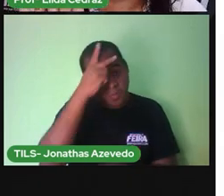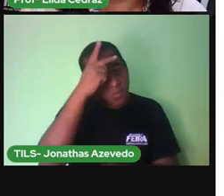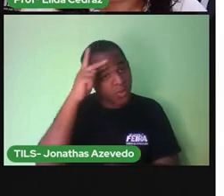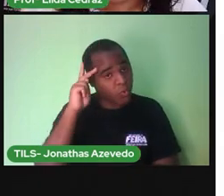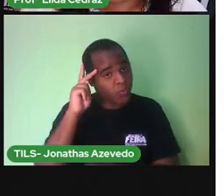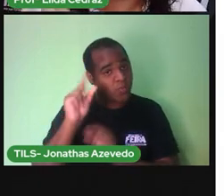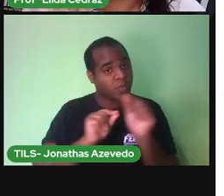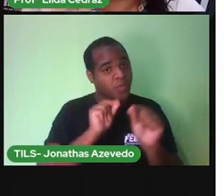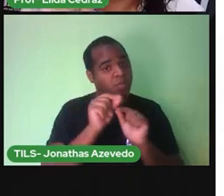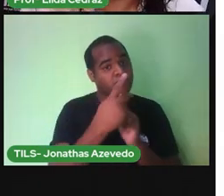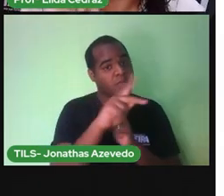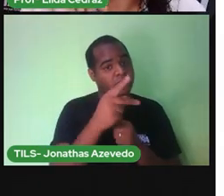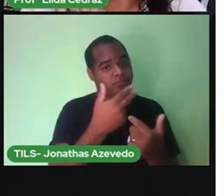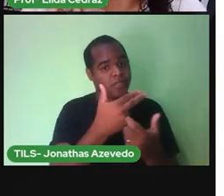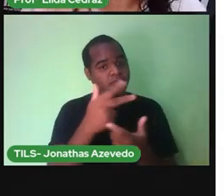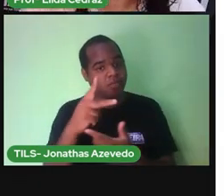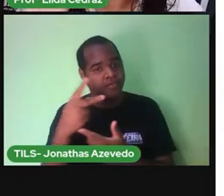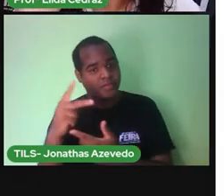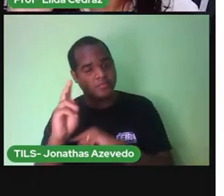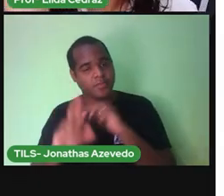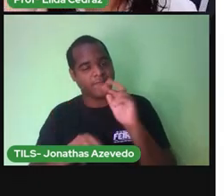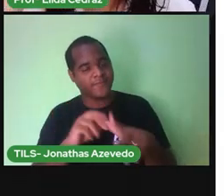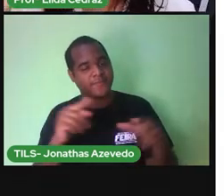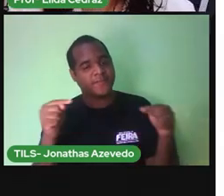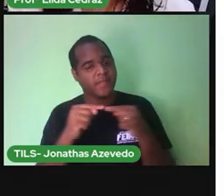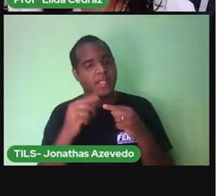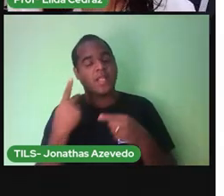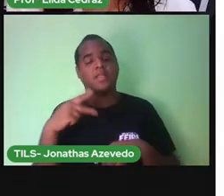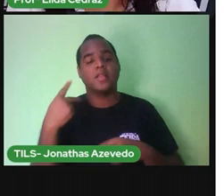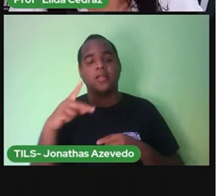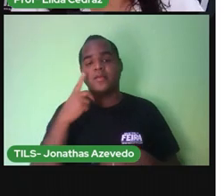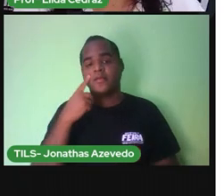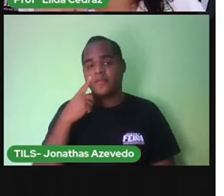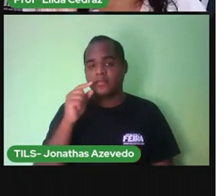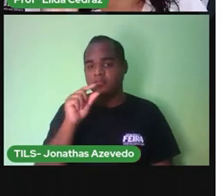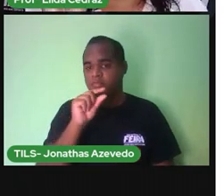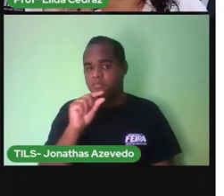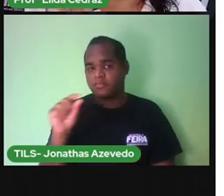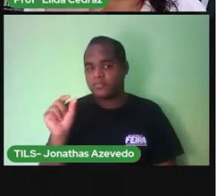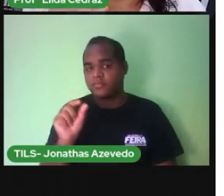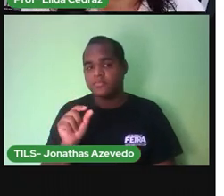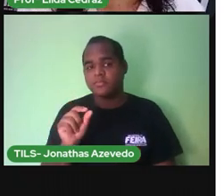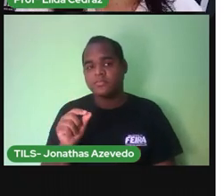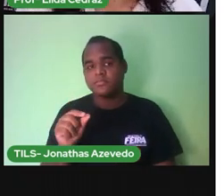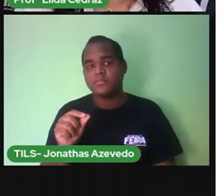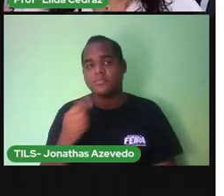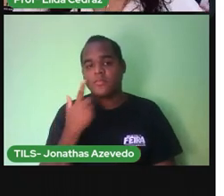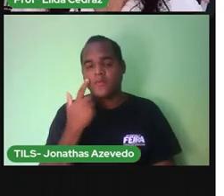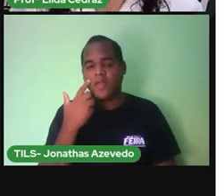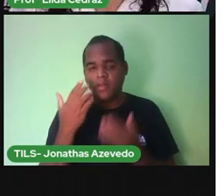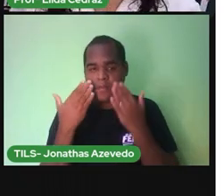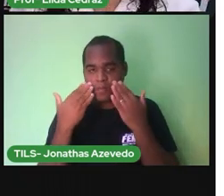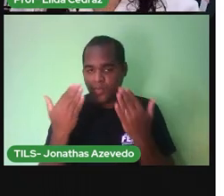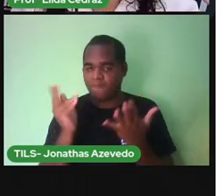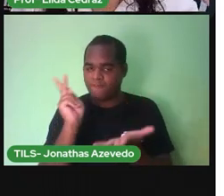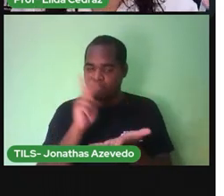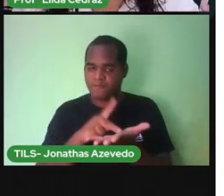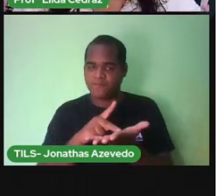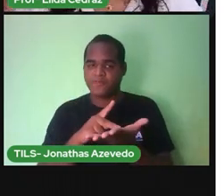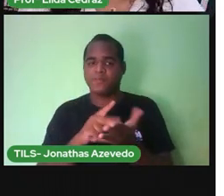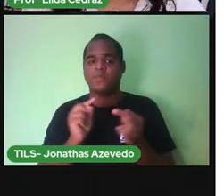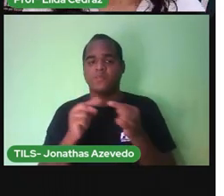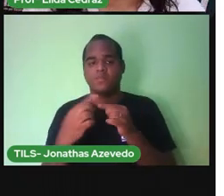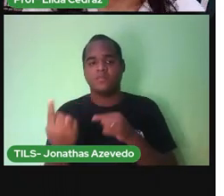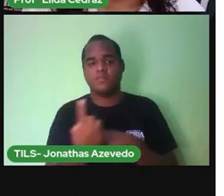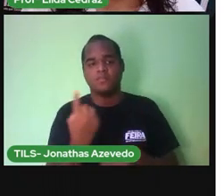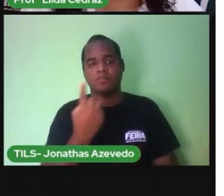cada um Um deles Tem uma linha Pontilhada Mostrando Exatamente A altura